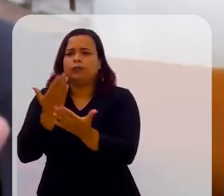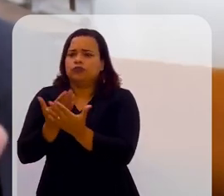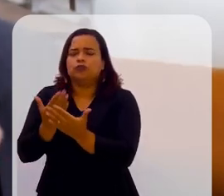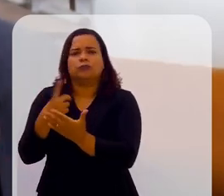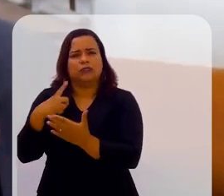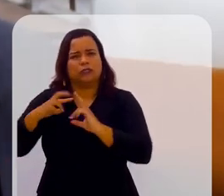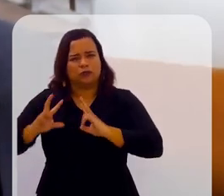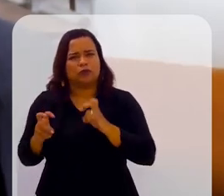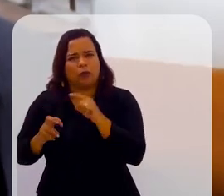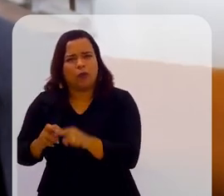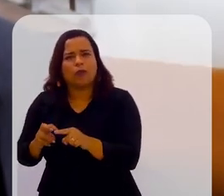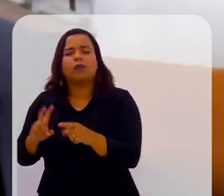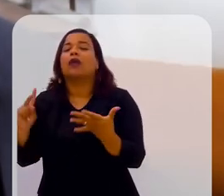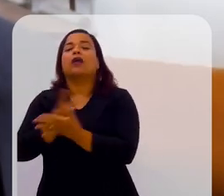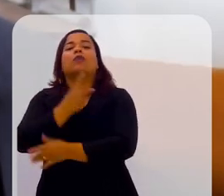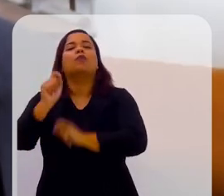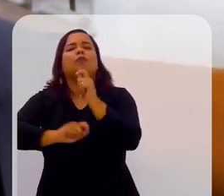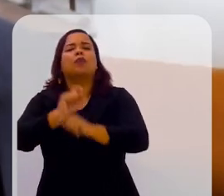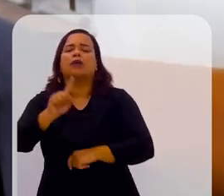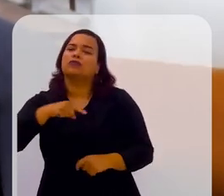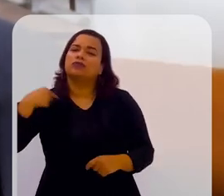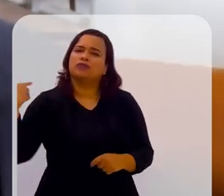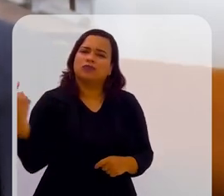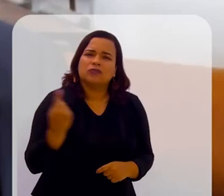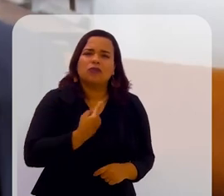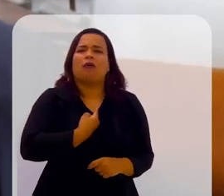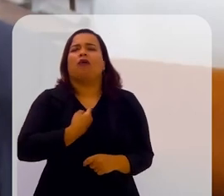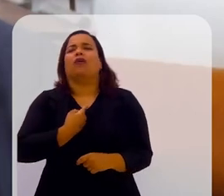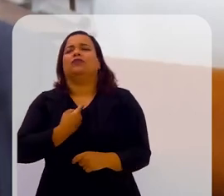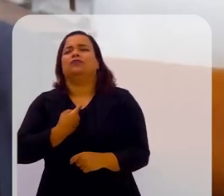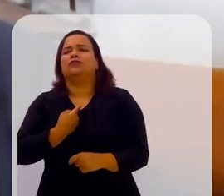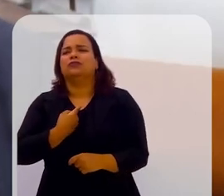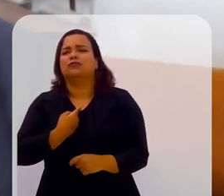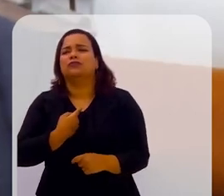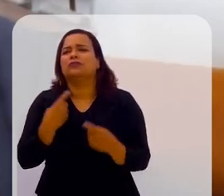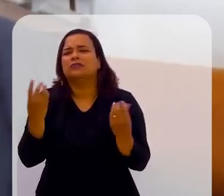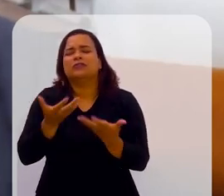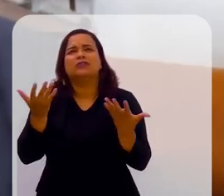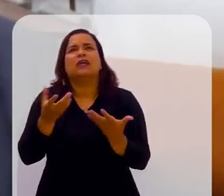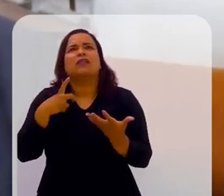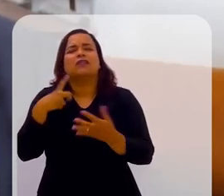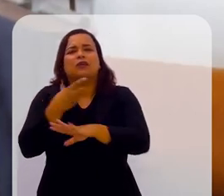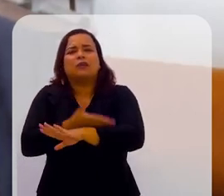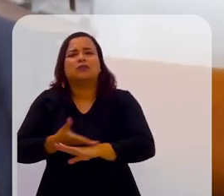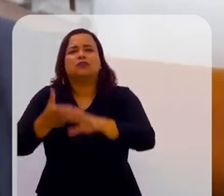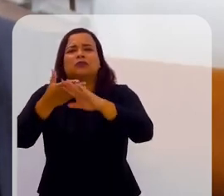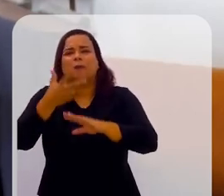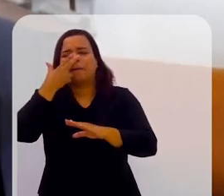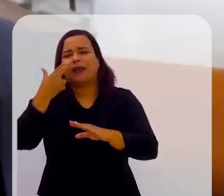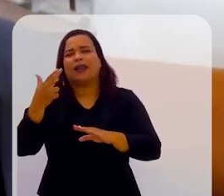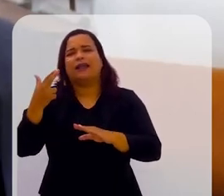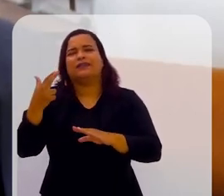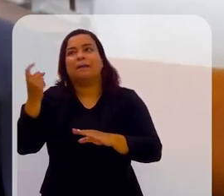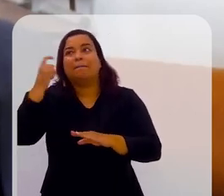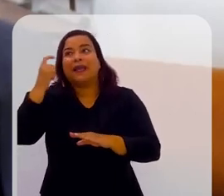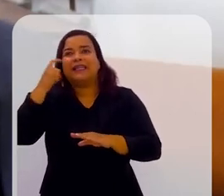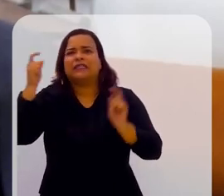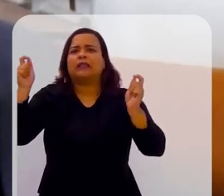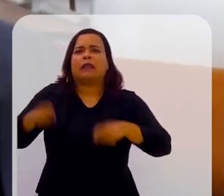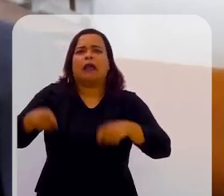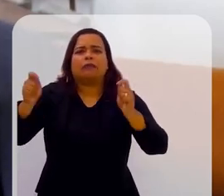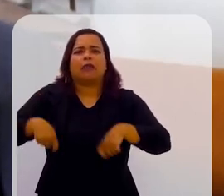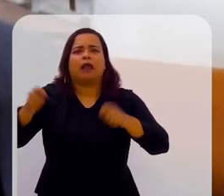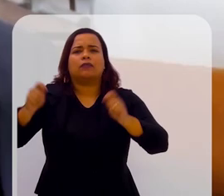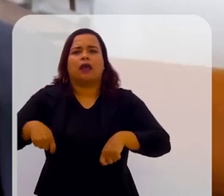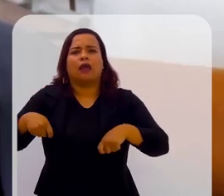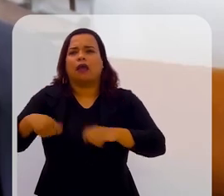estudos sobre isso. E o que ocorre é que nós tendemos a ampliar demais a nossa capacidade de